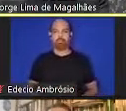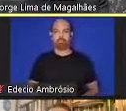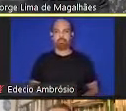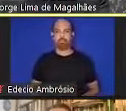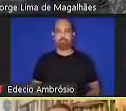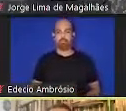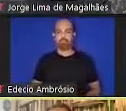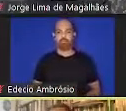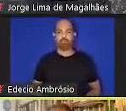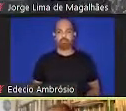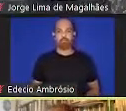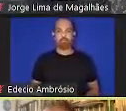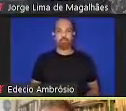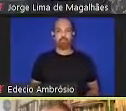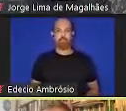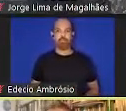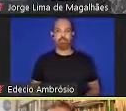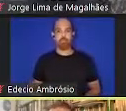Olá a